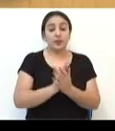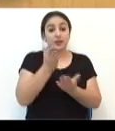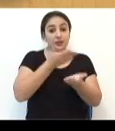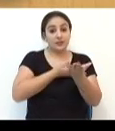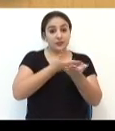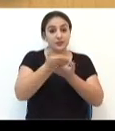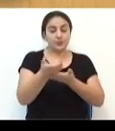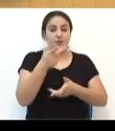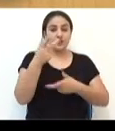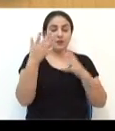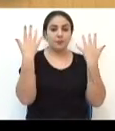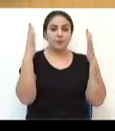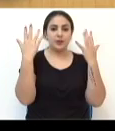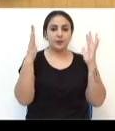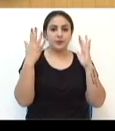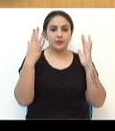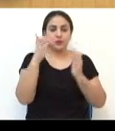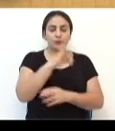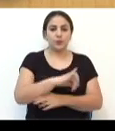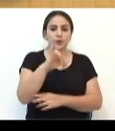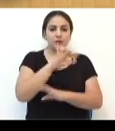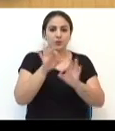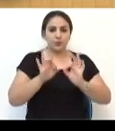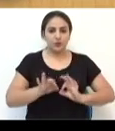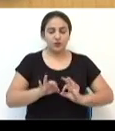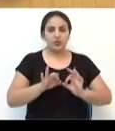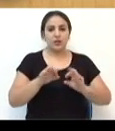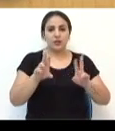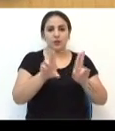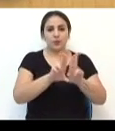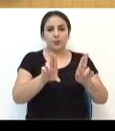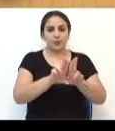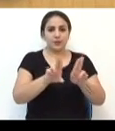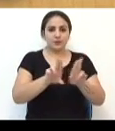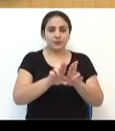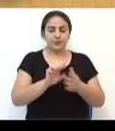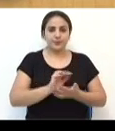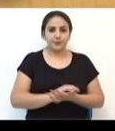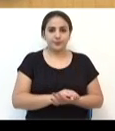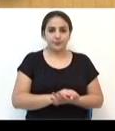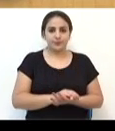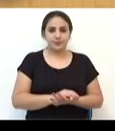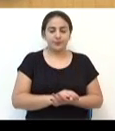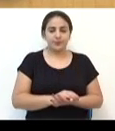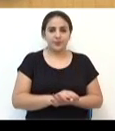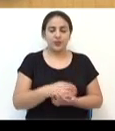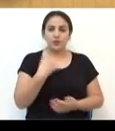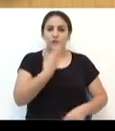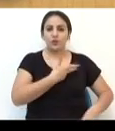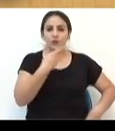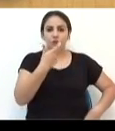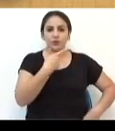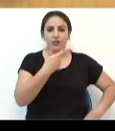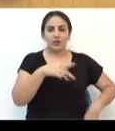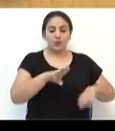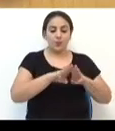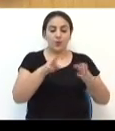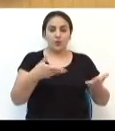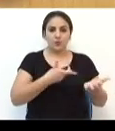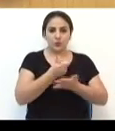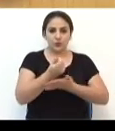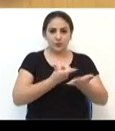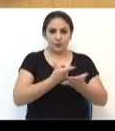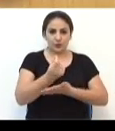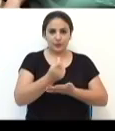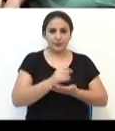Inicialmente, ele parabenizou o importante projeto da Universidade de Passo Fundo. Nós estamos falando do Balcão do